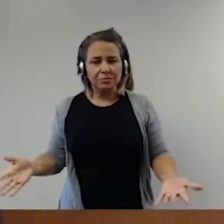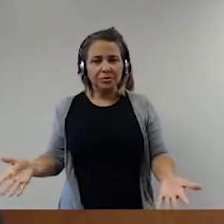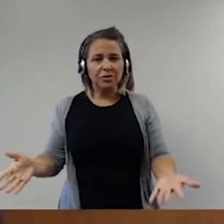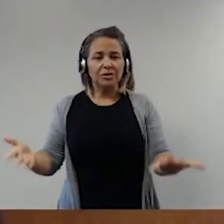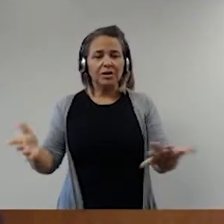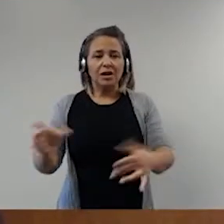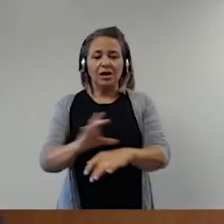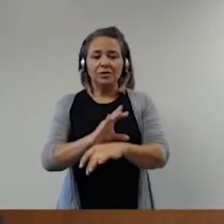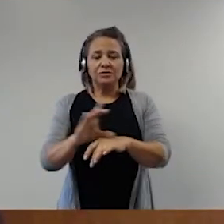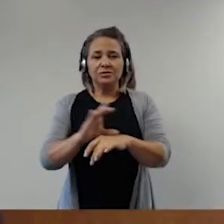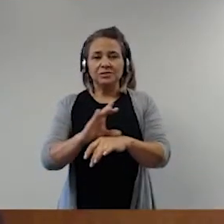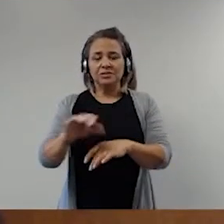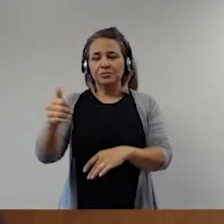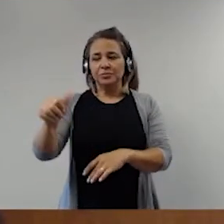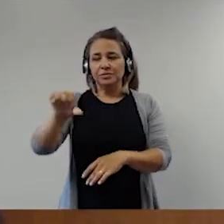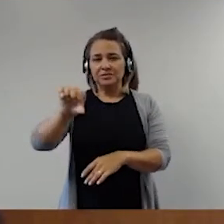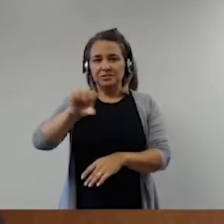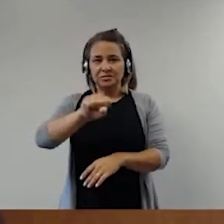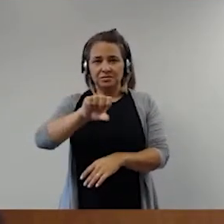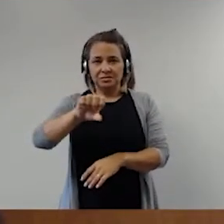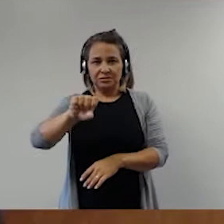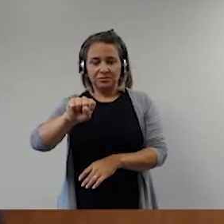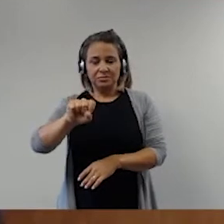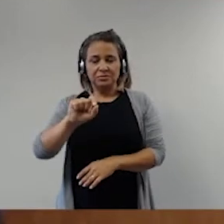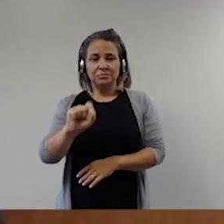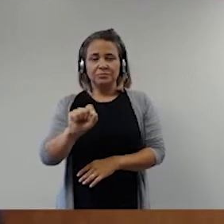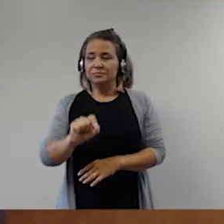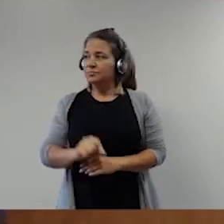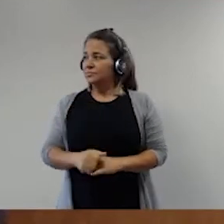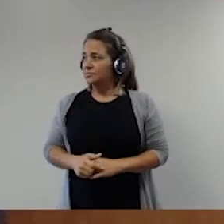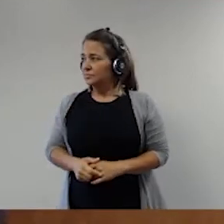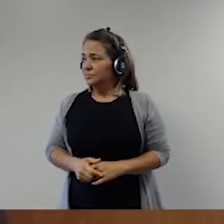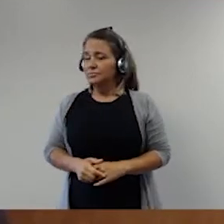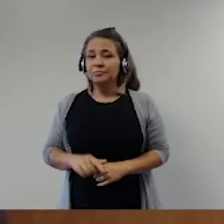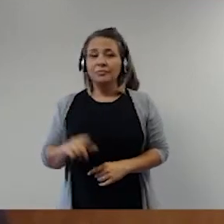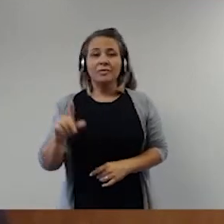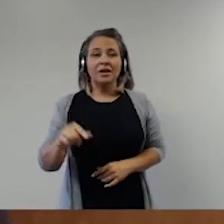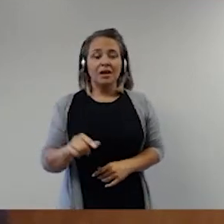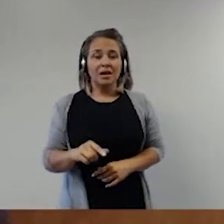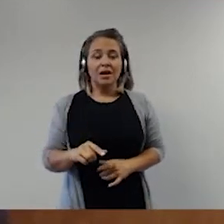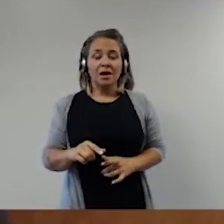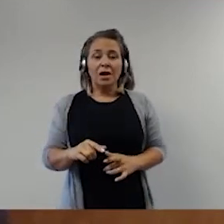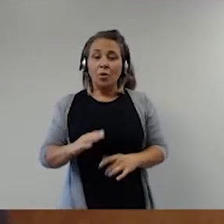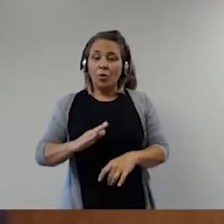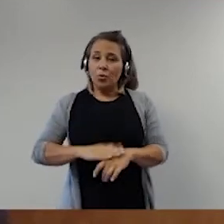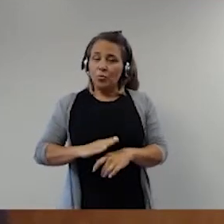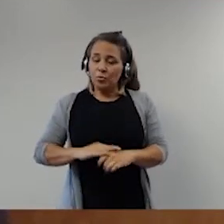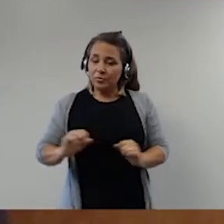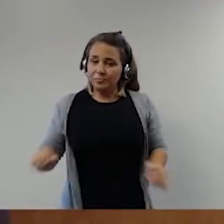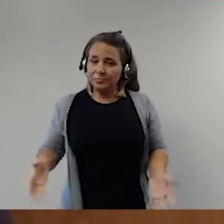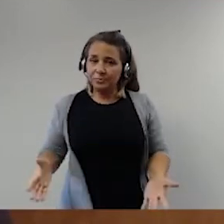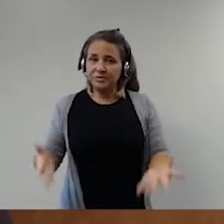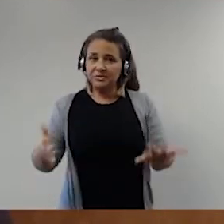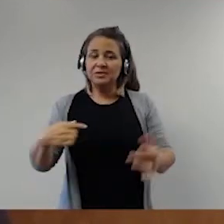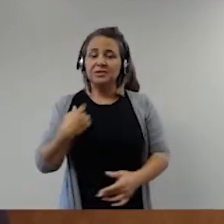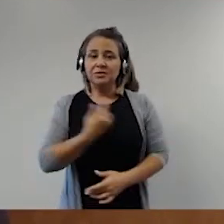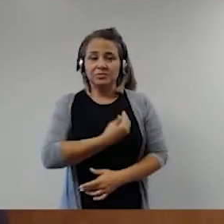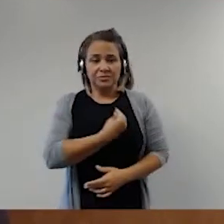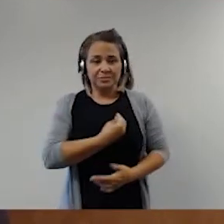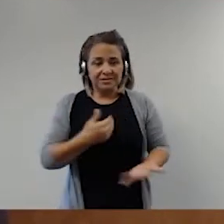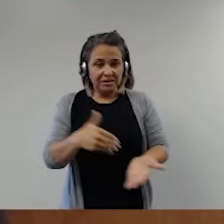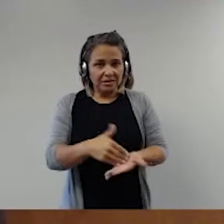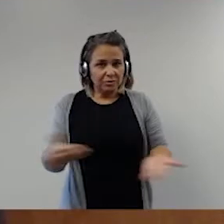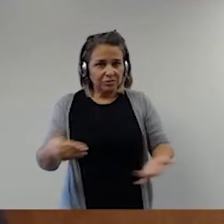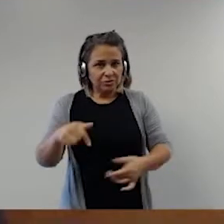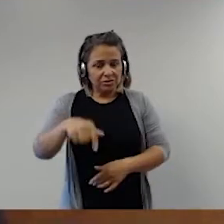Constituição de 1988 foi a mola liberal e democrática em que vivemos até hoje no